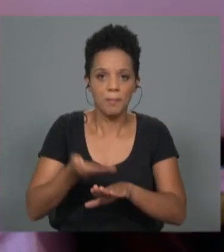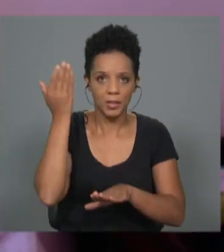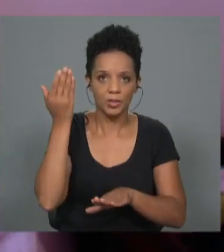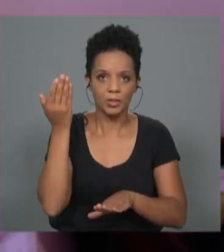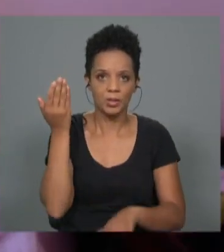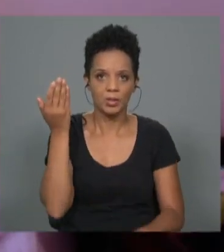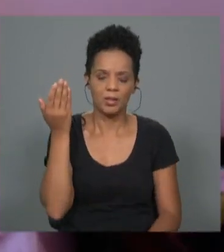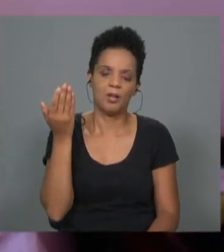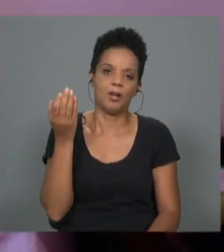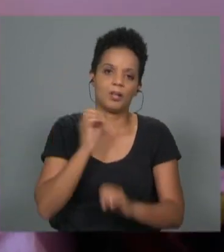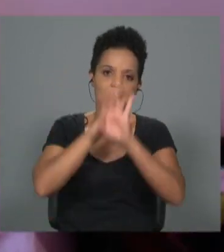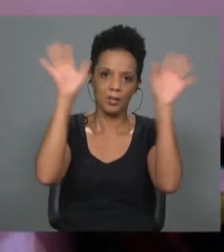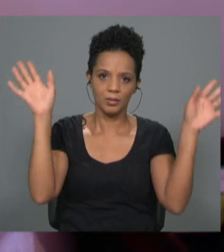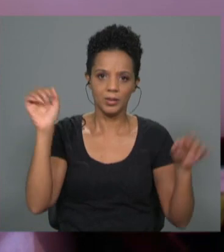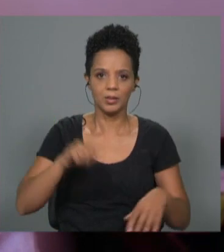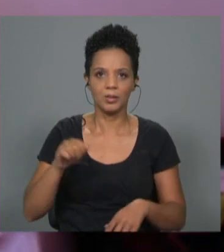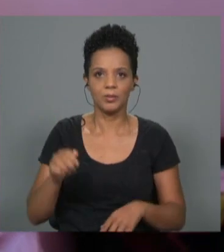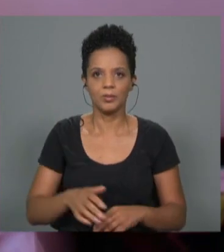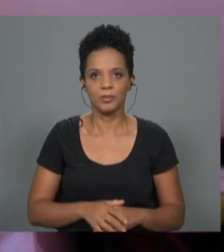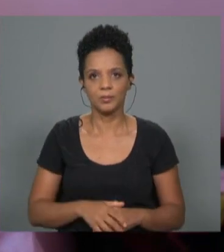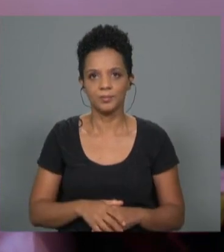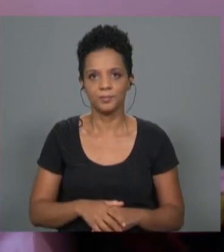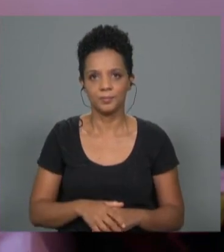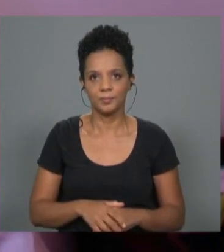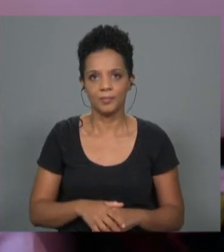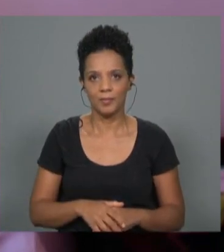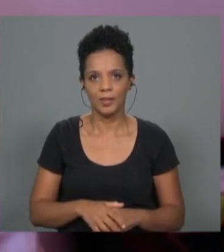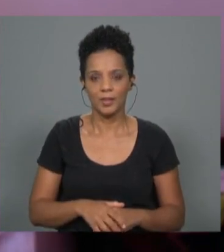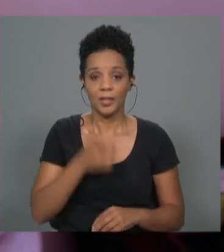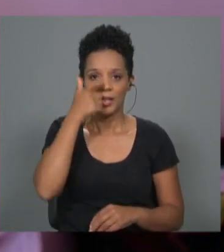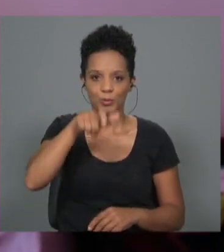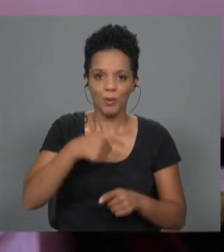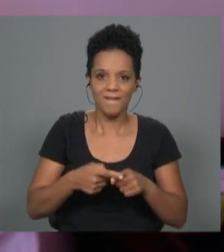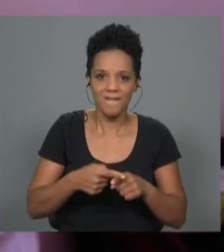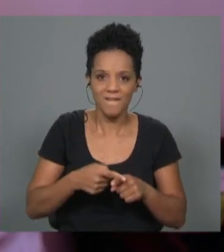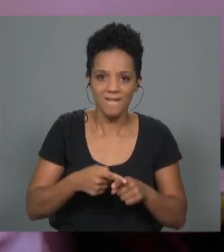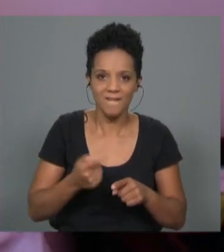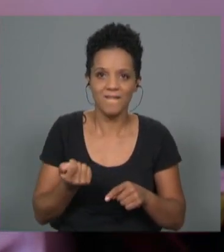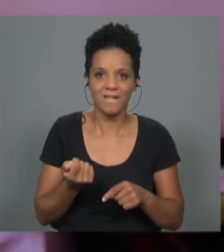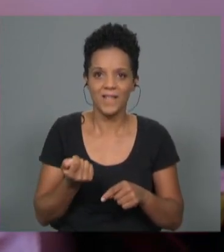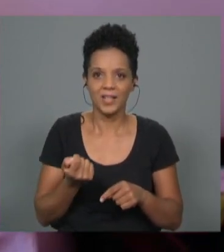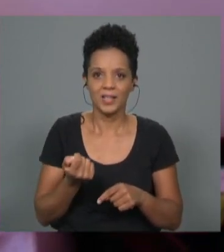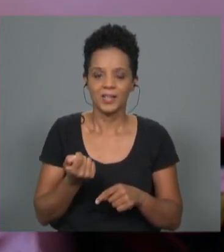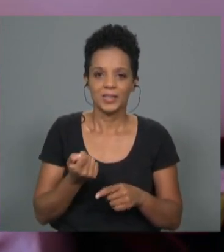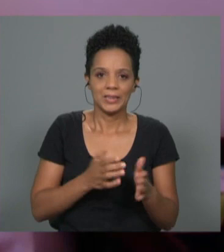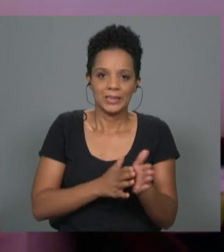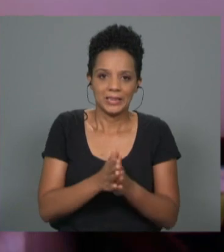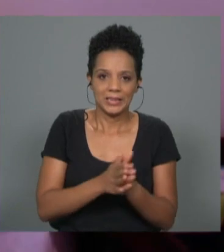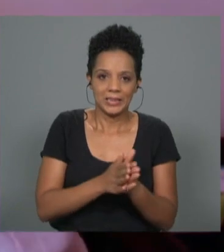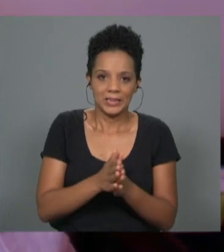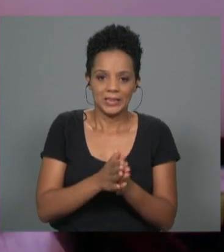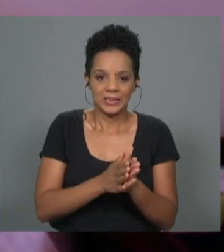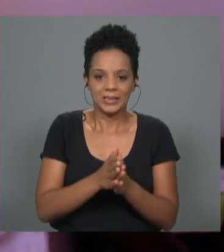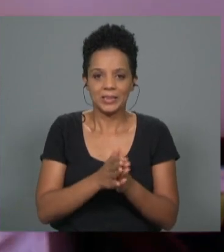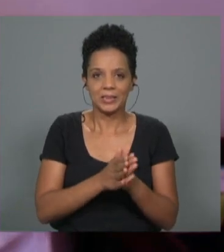Sem dúvida alguma, as pessoas estando motivadas e desfrutarem, terem a